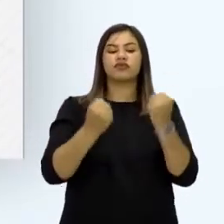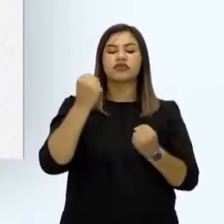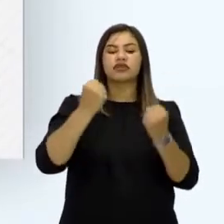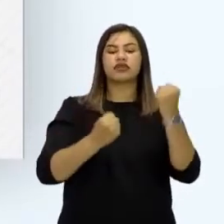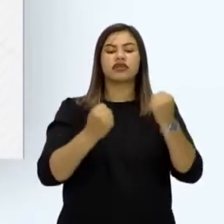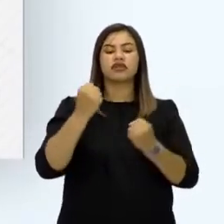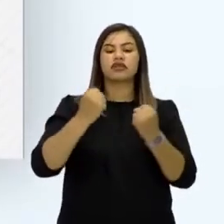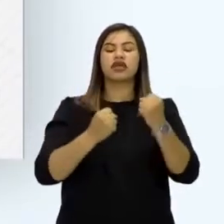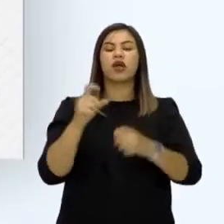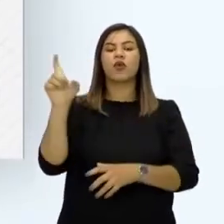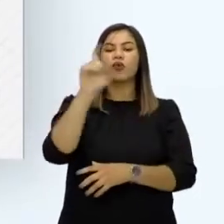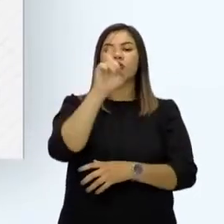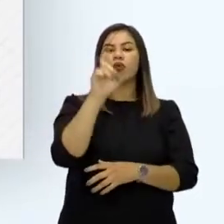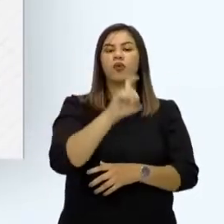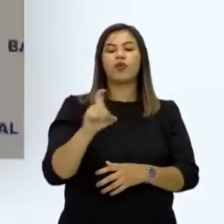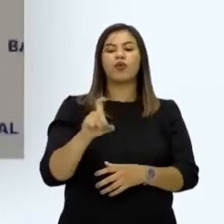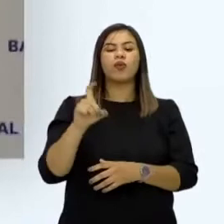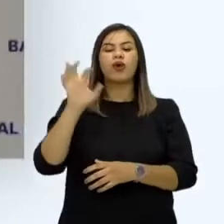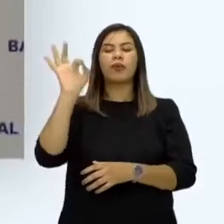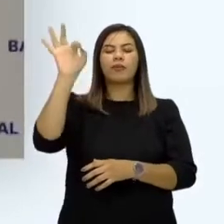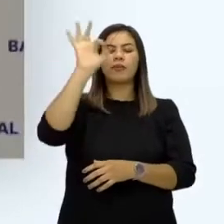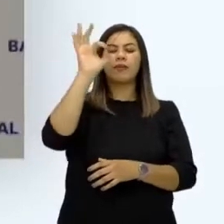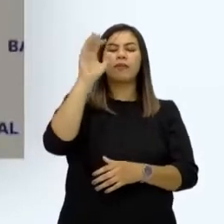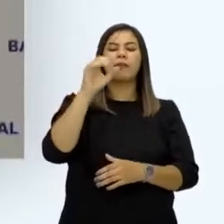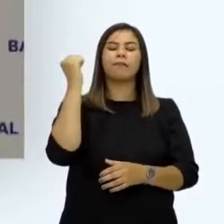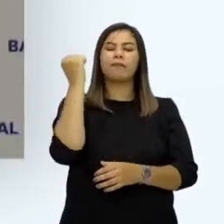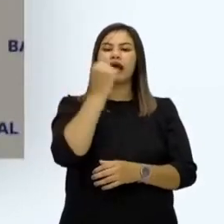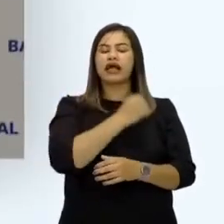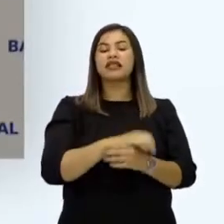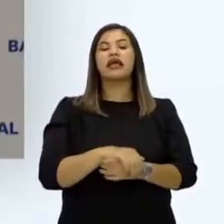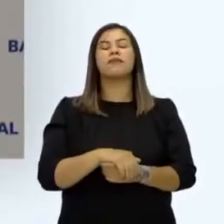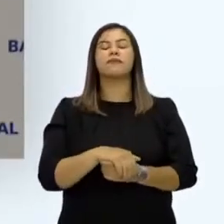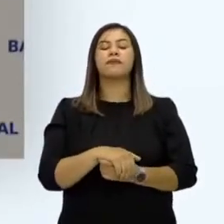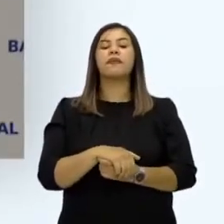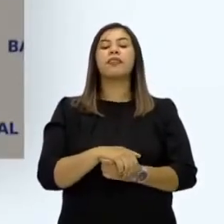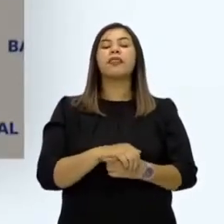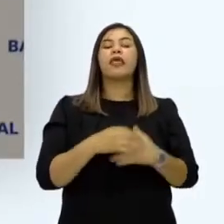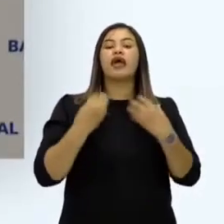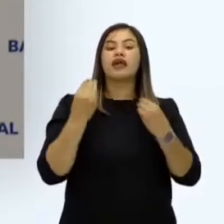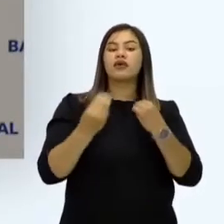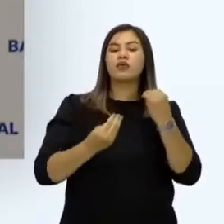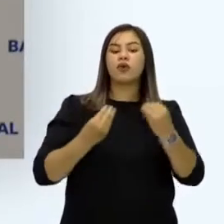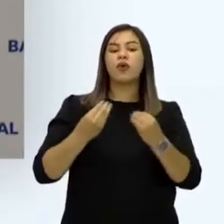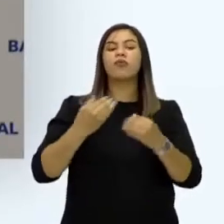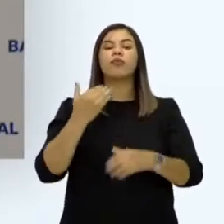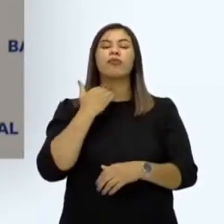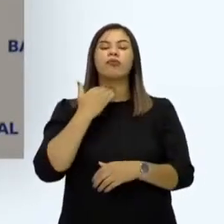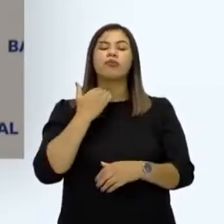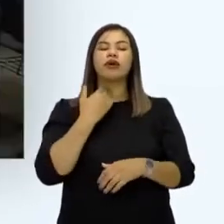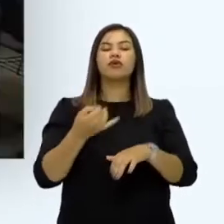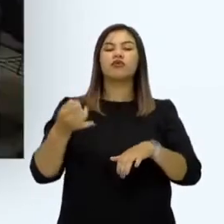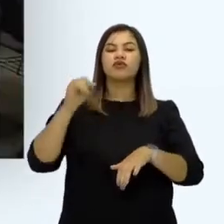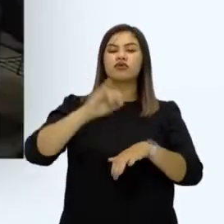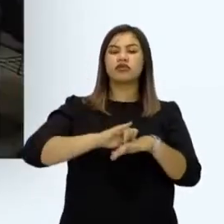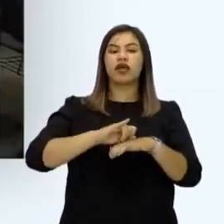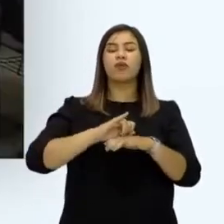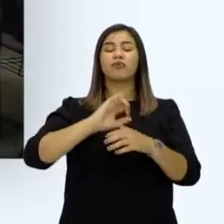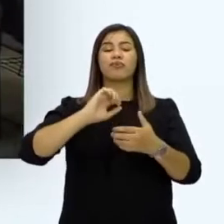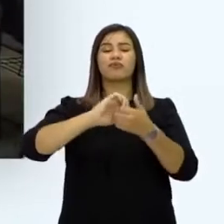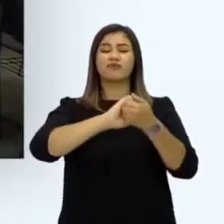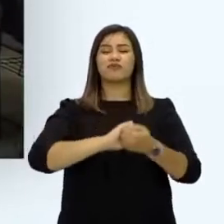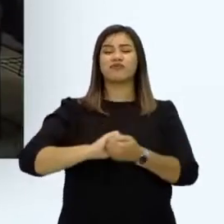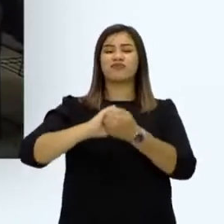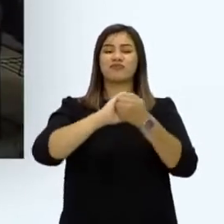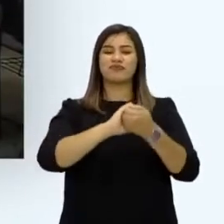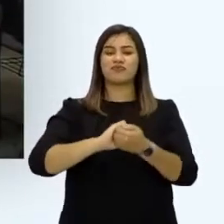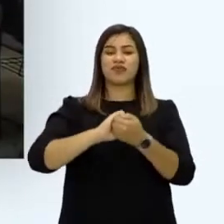e inseticidas do Reino Unido. Para o chefe do Departamento Econômico do Banco Central, os impactos da saída do Reino Unido